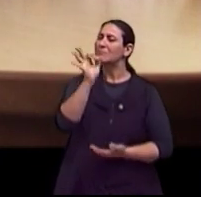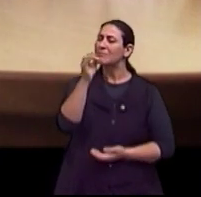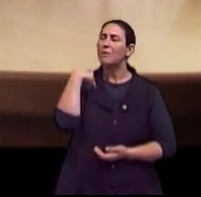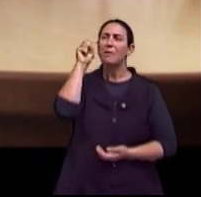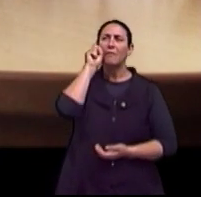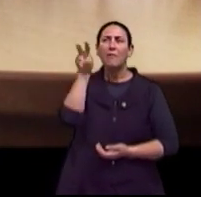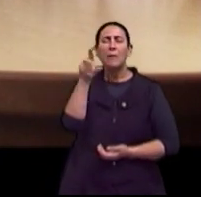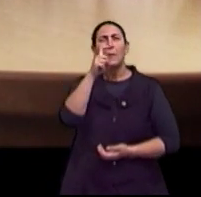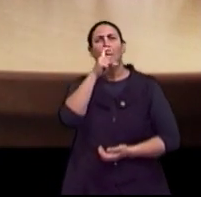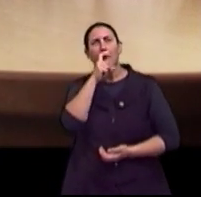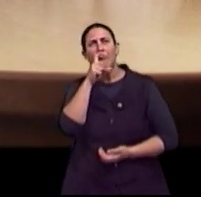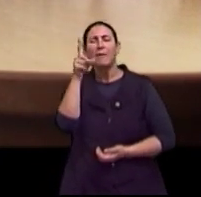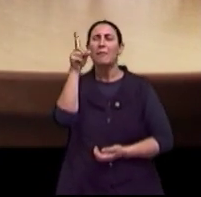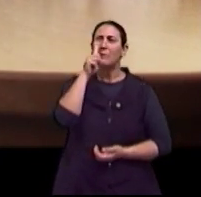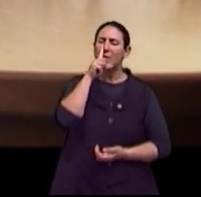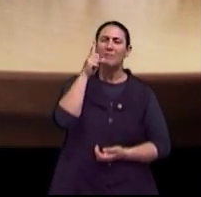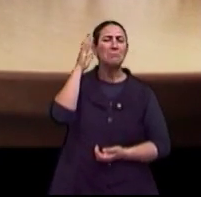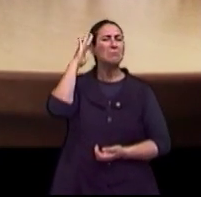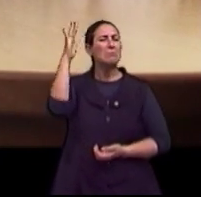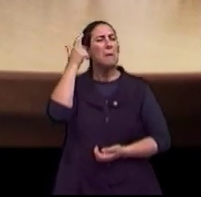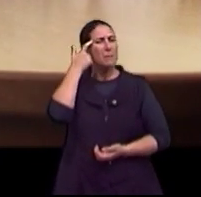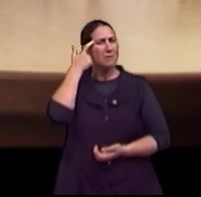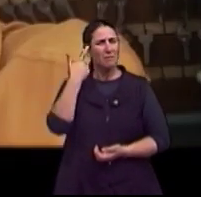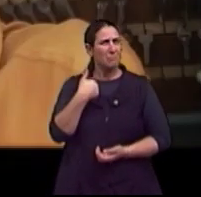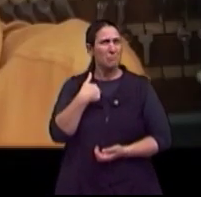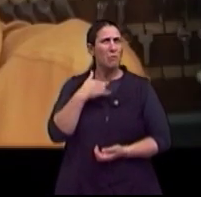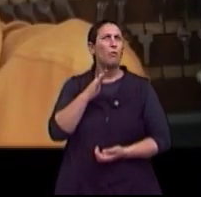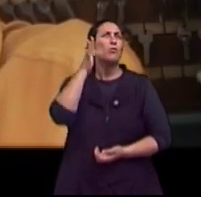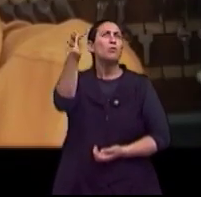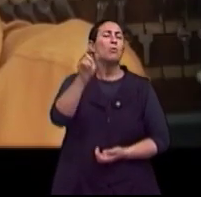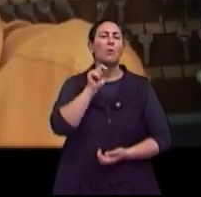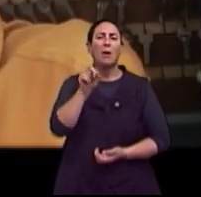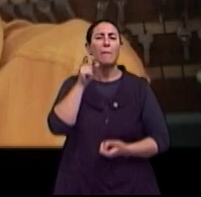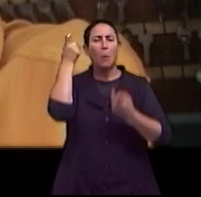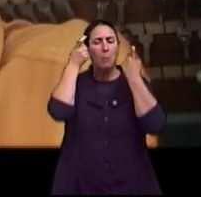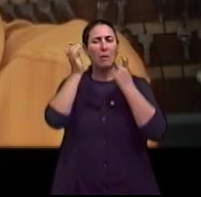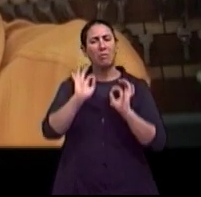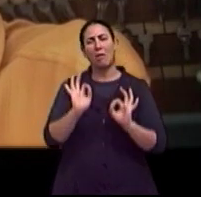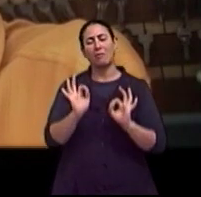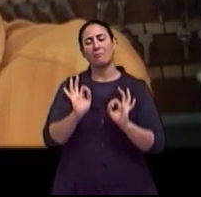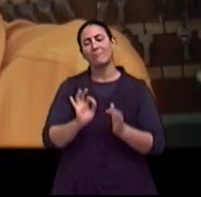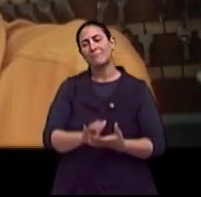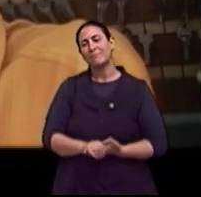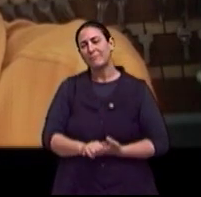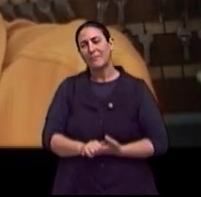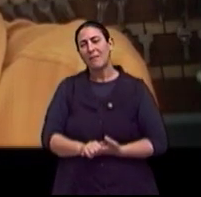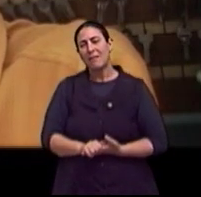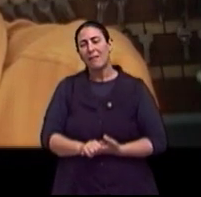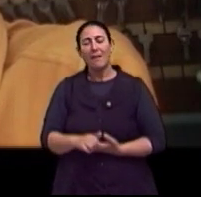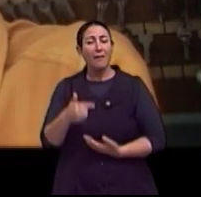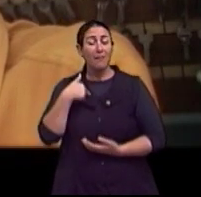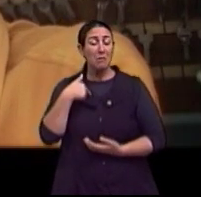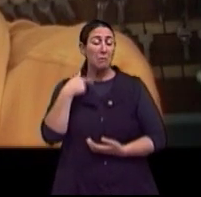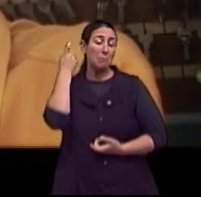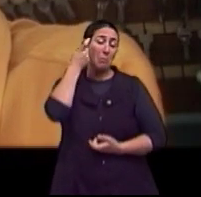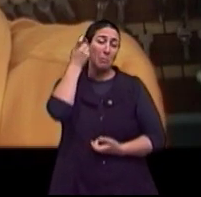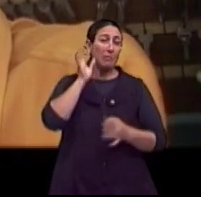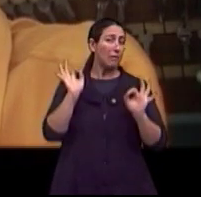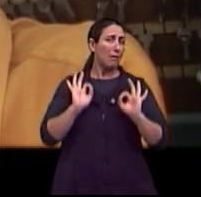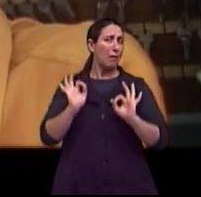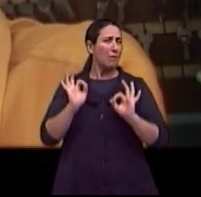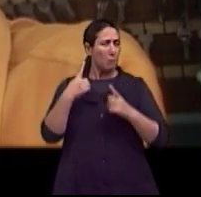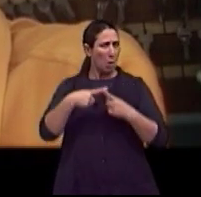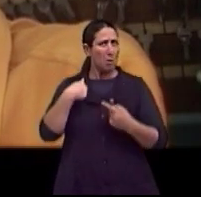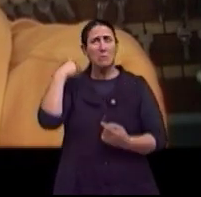Eu não tinha essa preocupação que vai ser na pele. Eu imaginava. Eu não pensava muito, porque eu não tinha uma certa